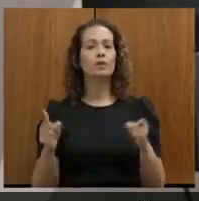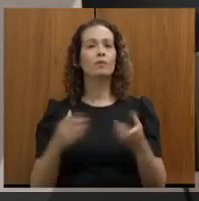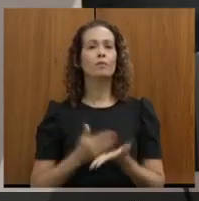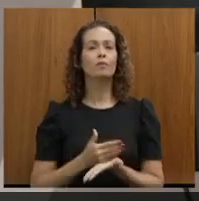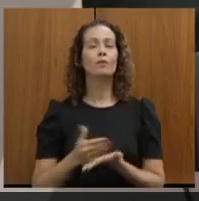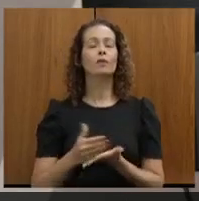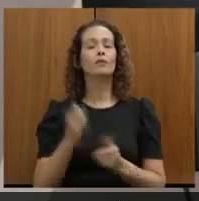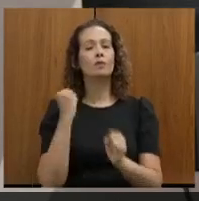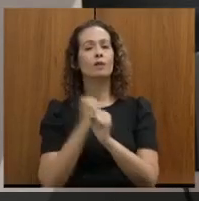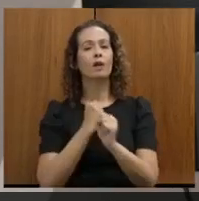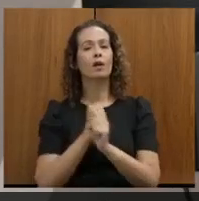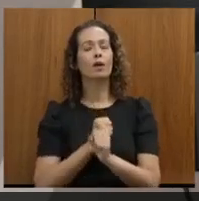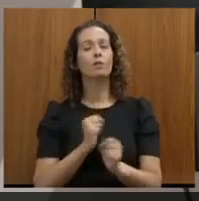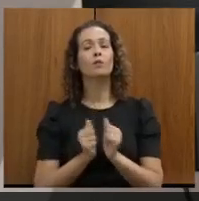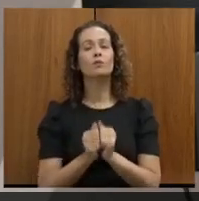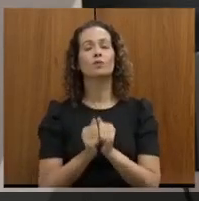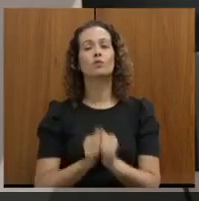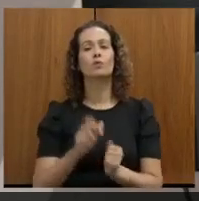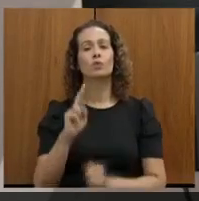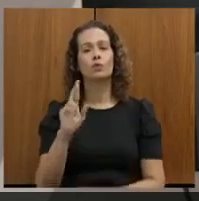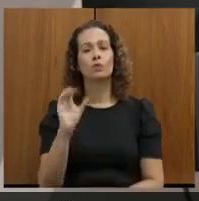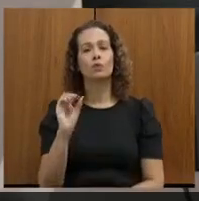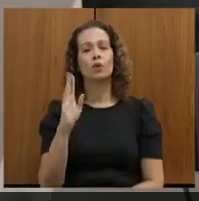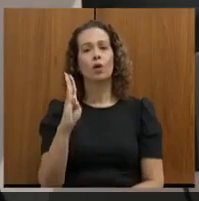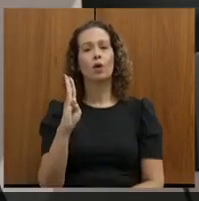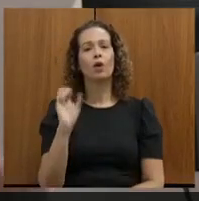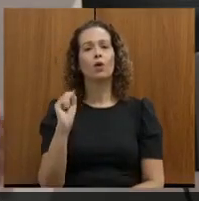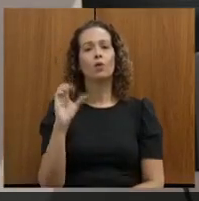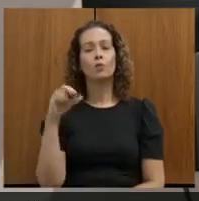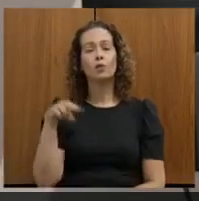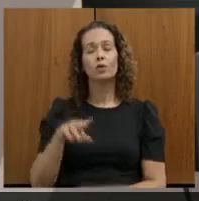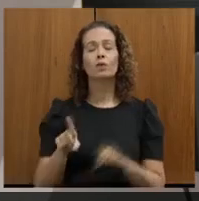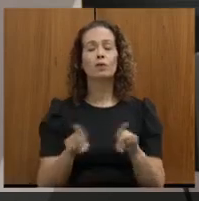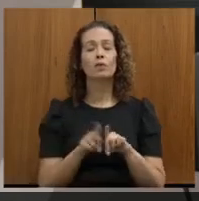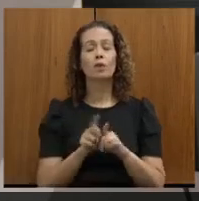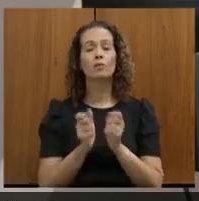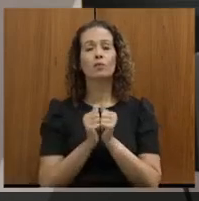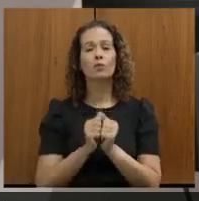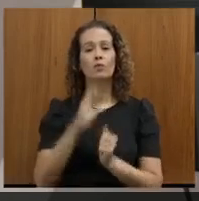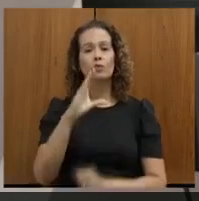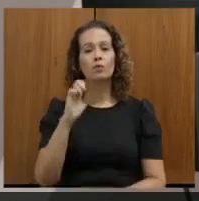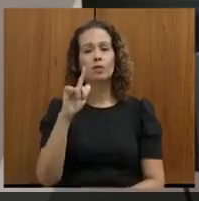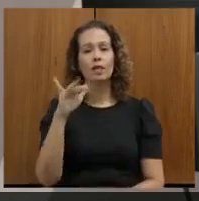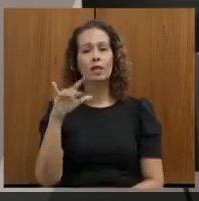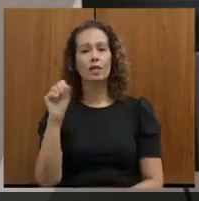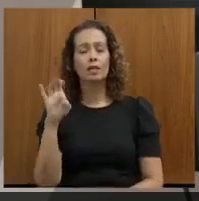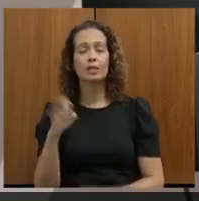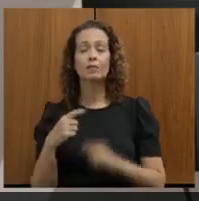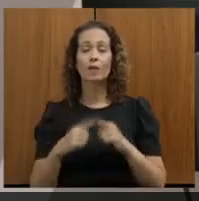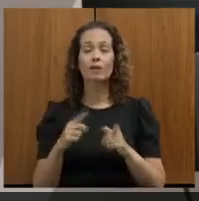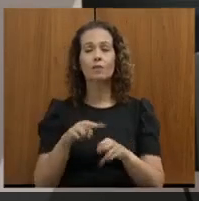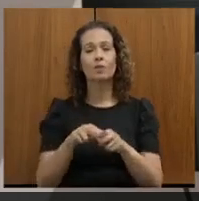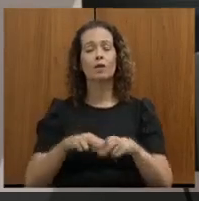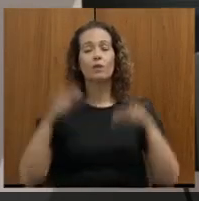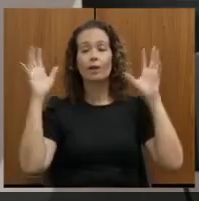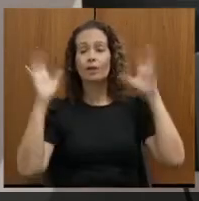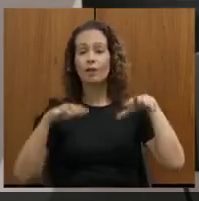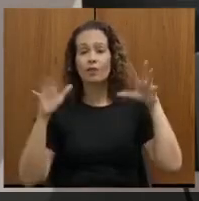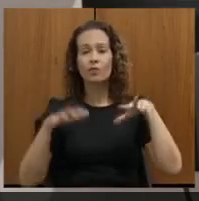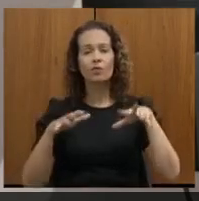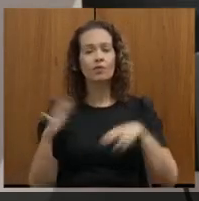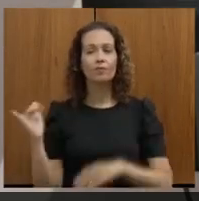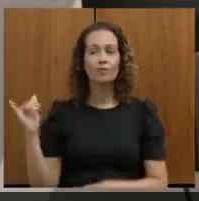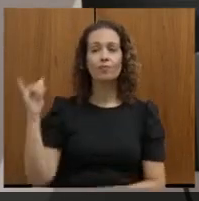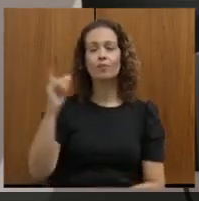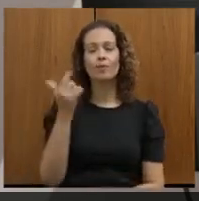Robson Santana, estaria presente também nossa companheira Celise, o Igor Eto, mas devido às chuvas não conseguiram decolar,